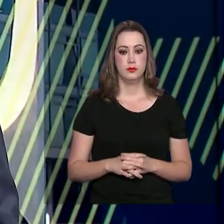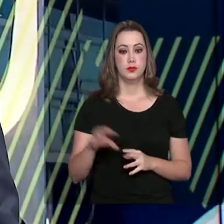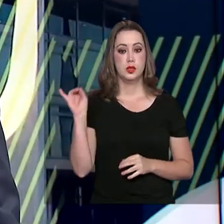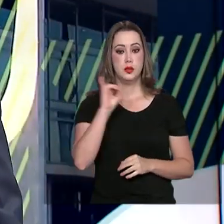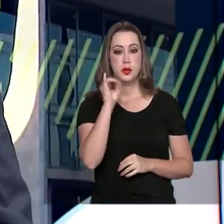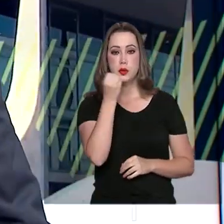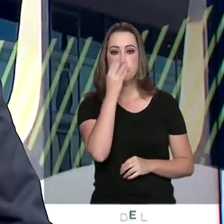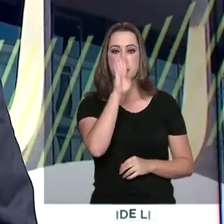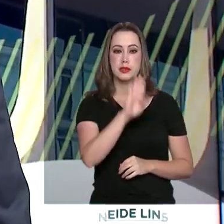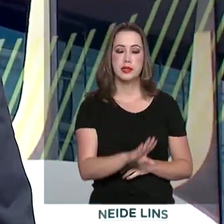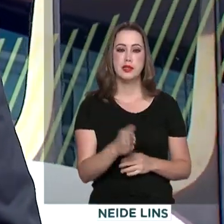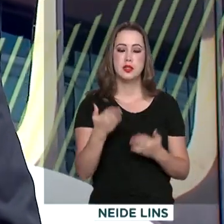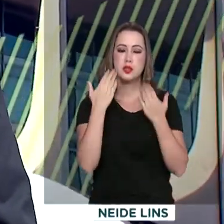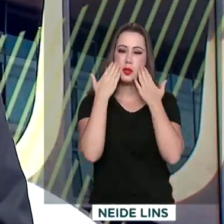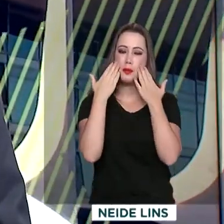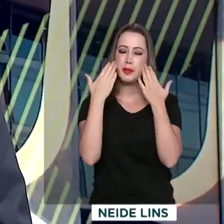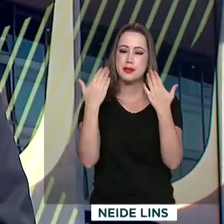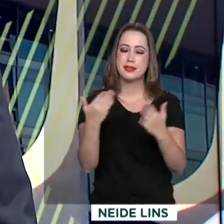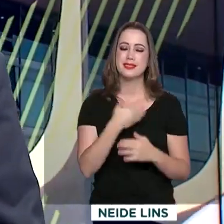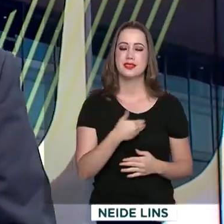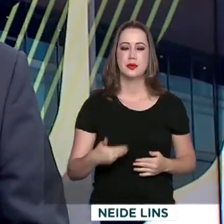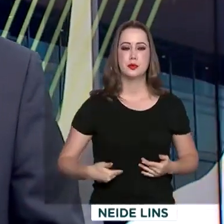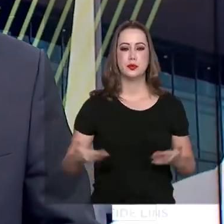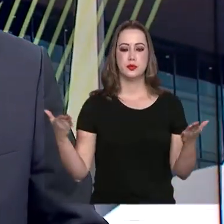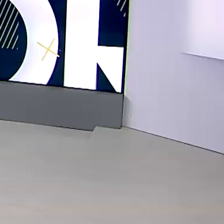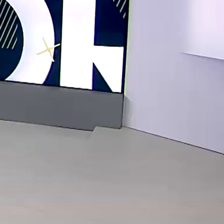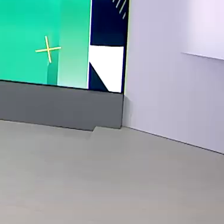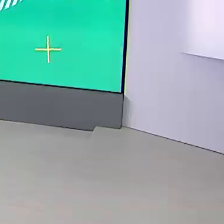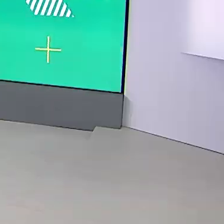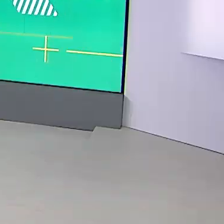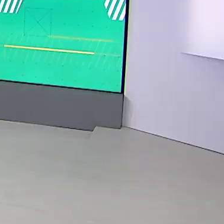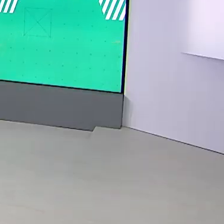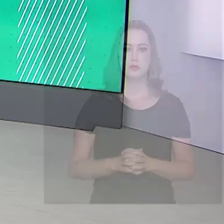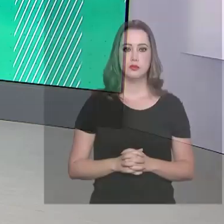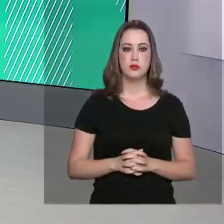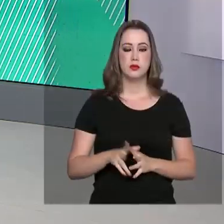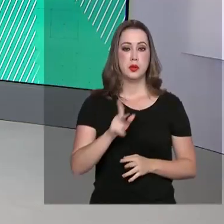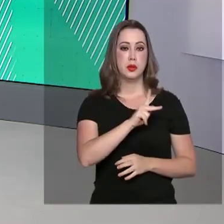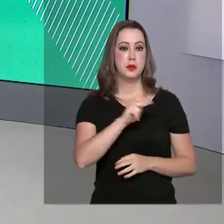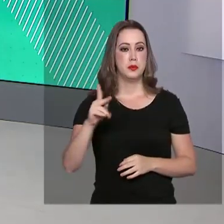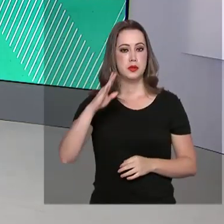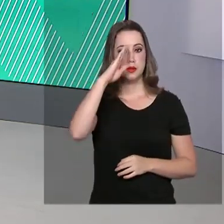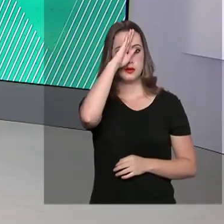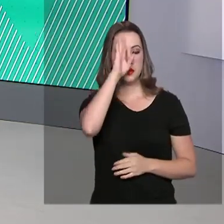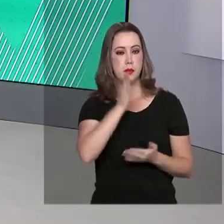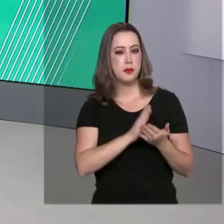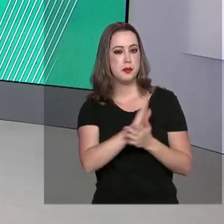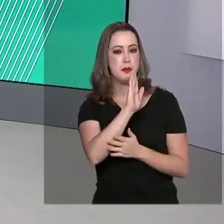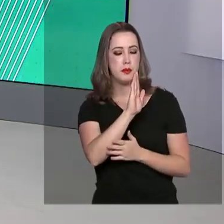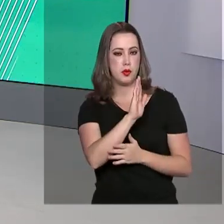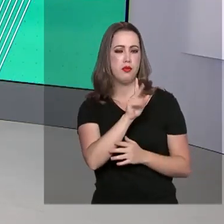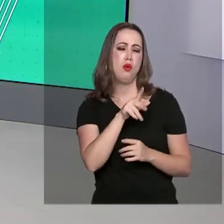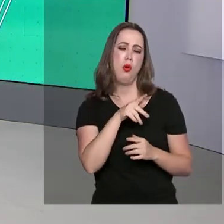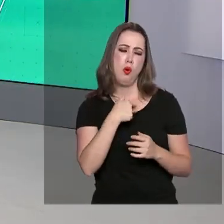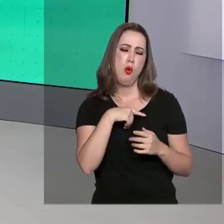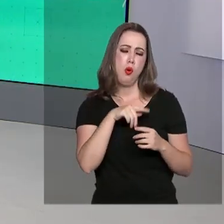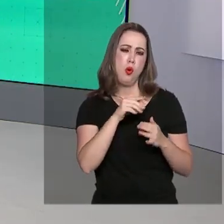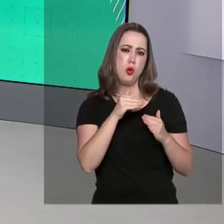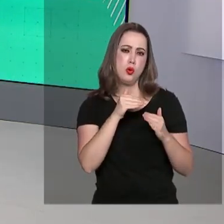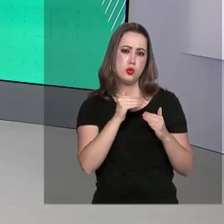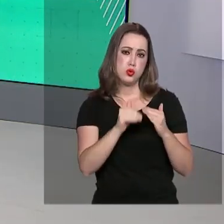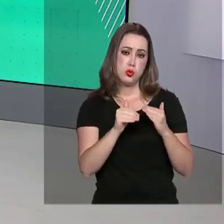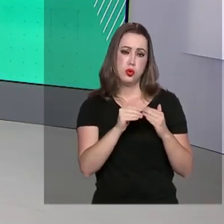Olá, boa tarde. No ar, mais um Governo Agora. O presidente Jair Bolsonaro sancionou com vetos a lei que